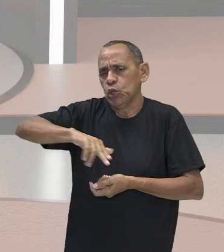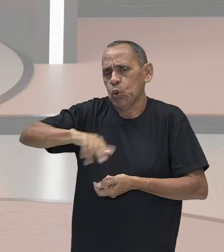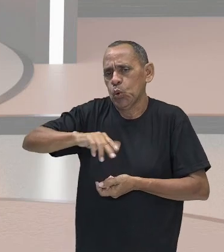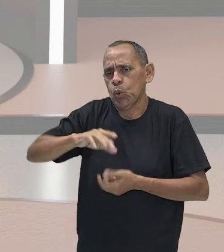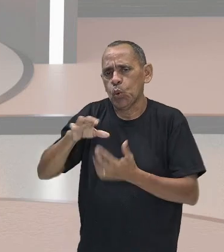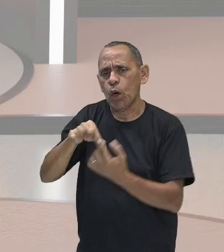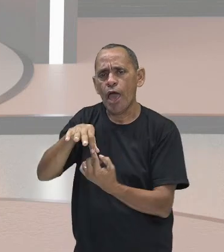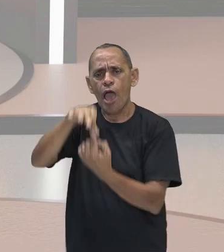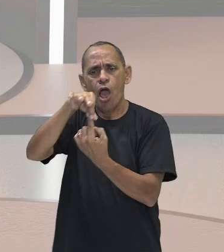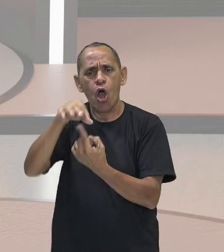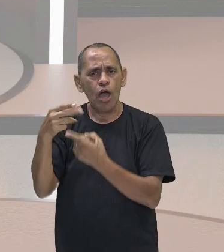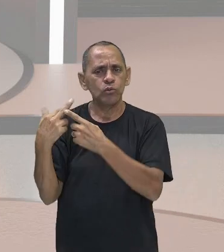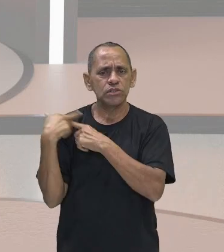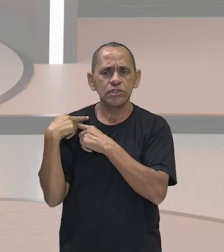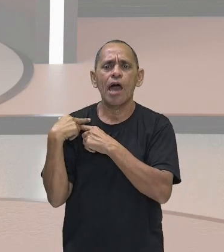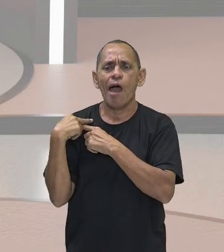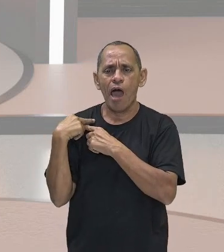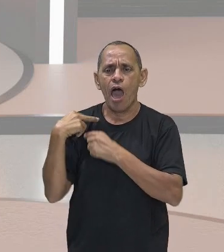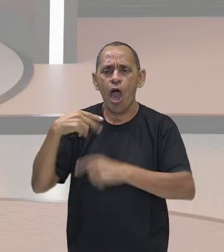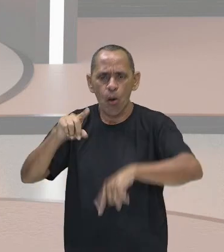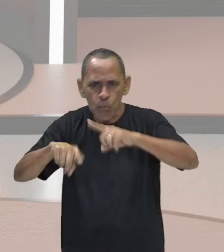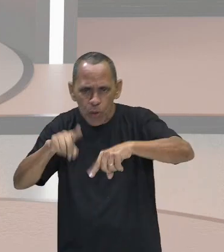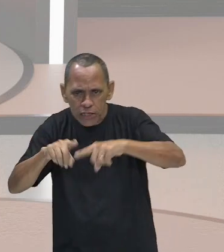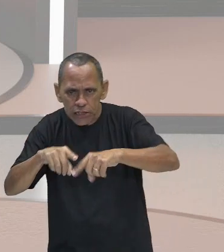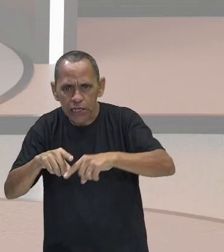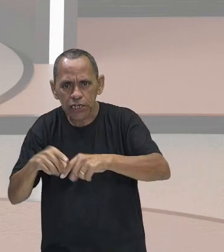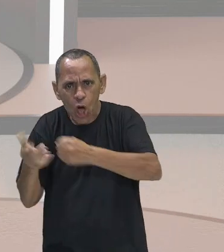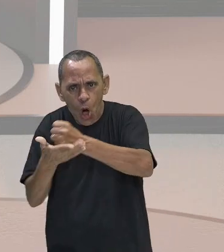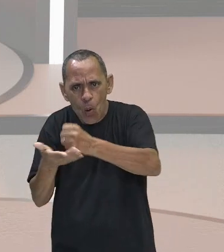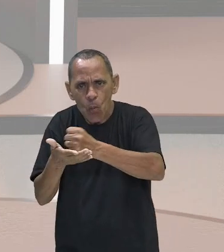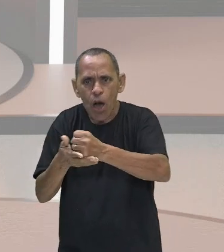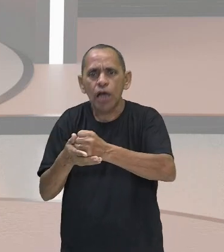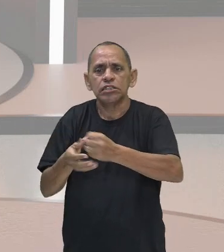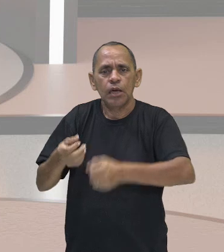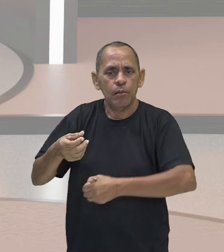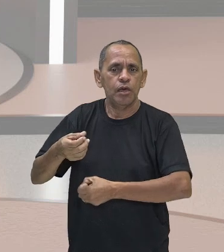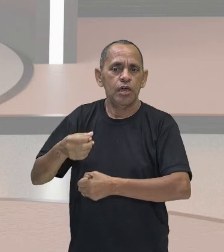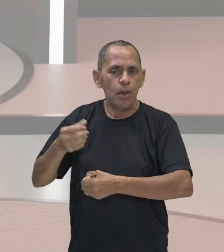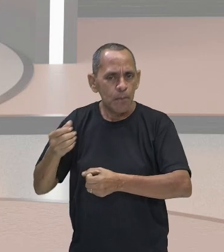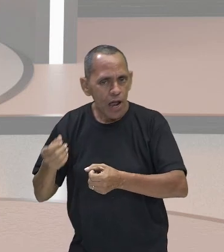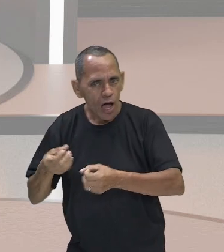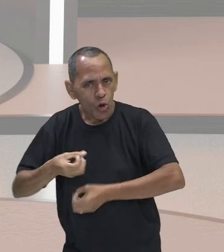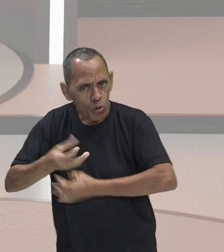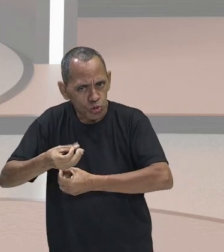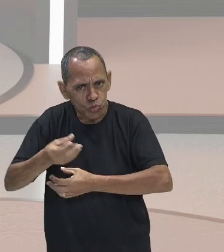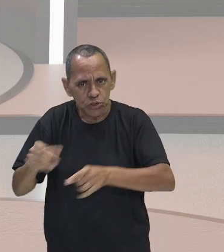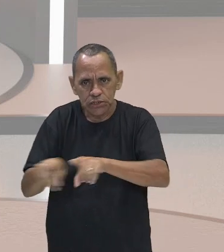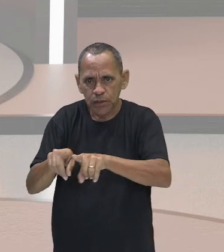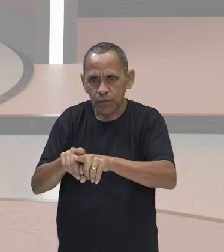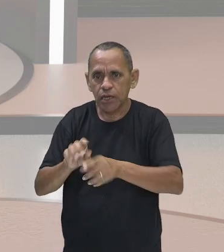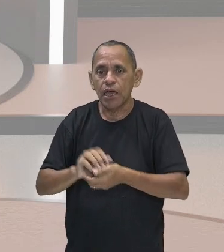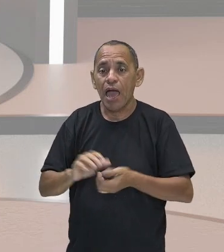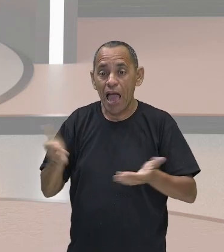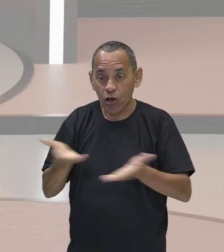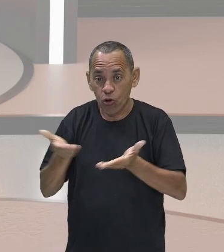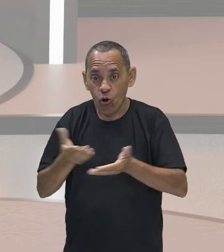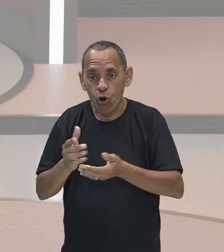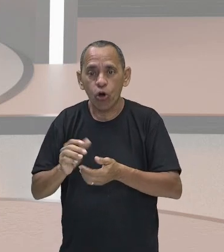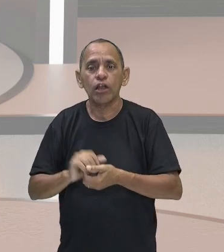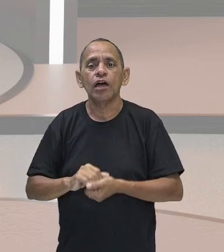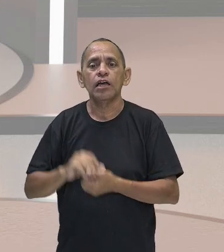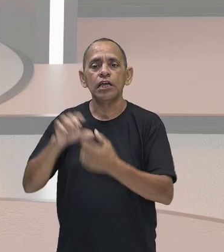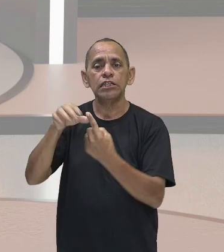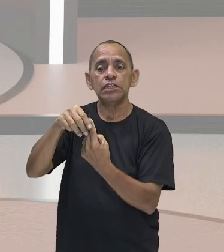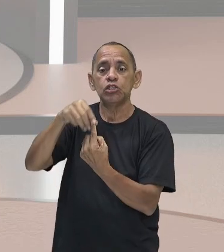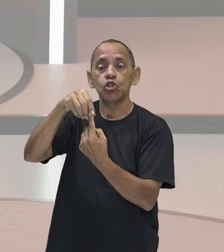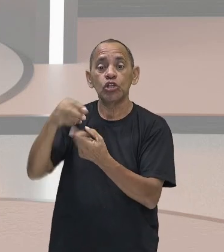e também não é mais dono das ferramentas, não é dono do meio de produção, o que ele tem então, professor? De que ele é dono? Ele é dono,